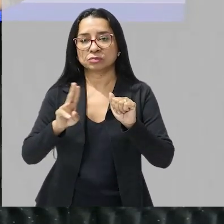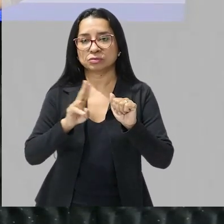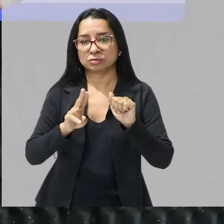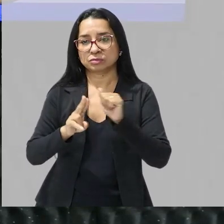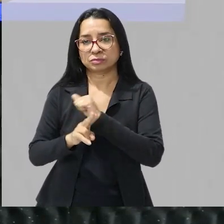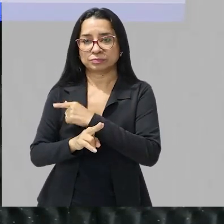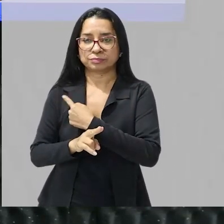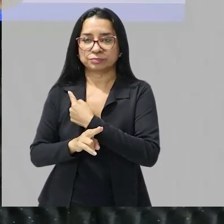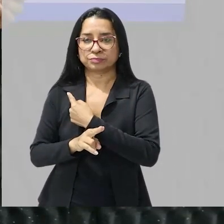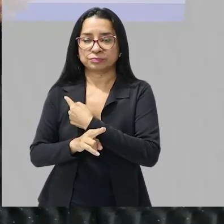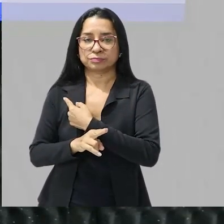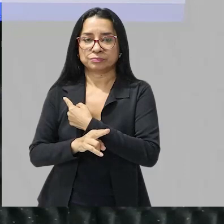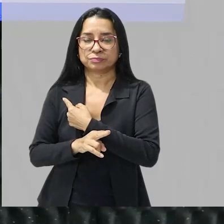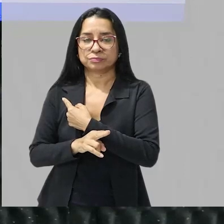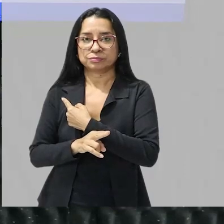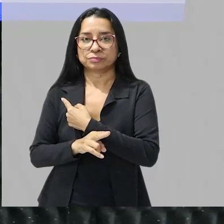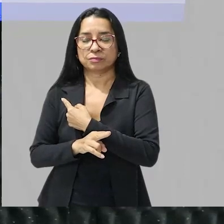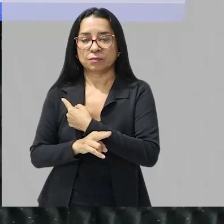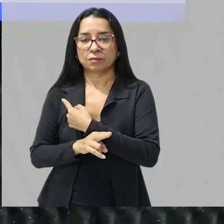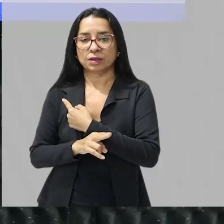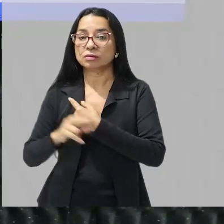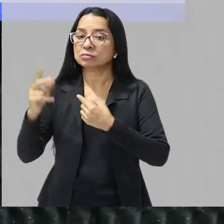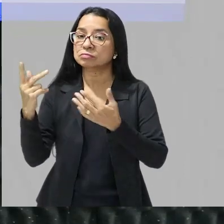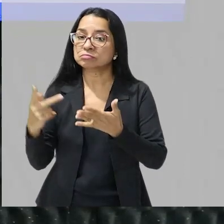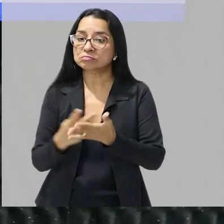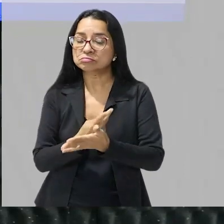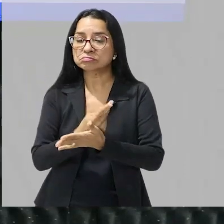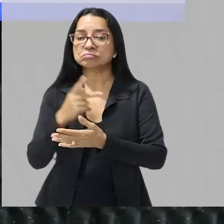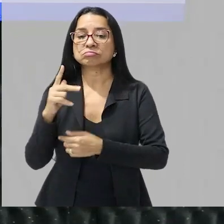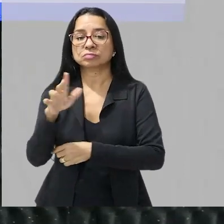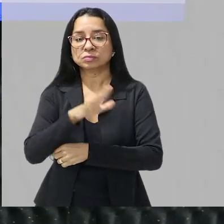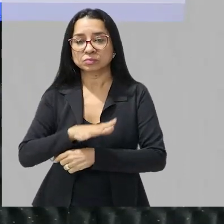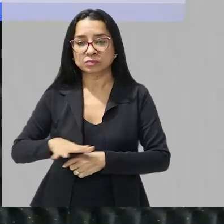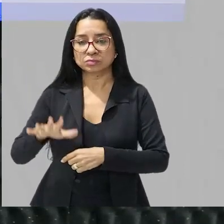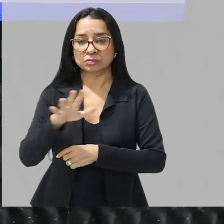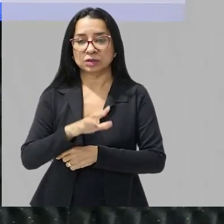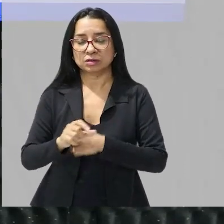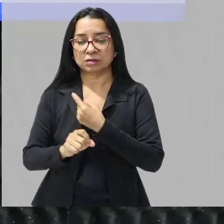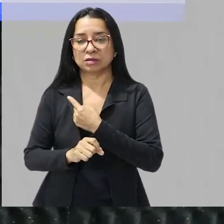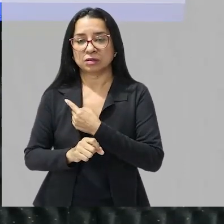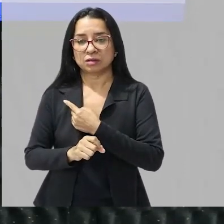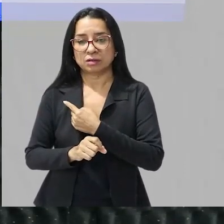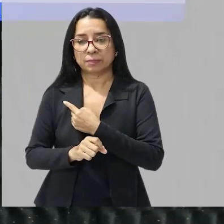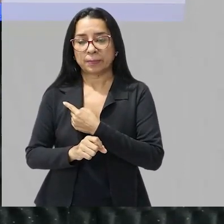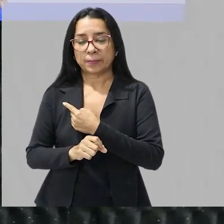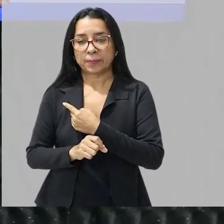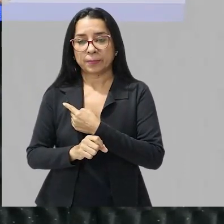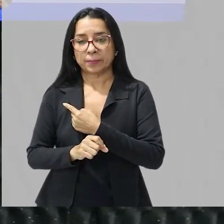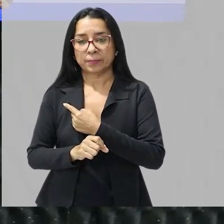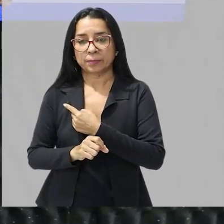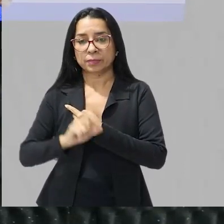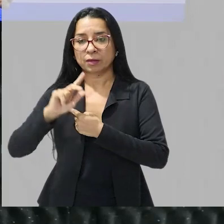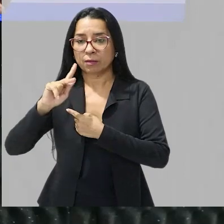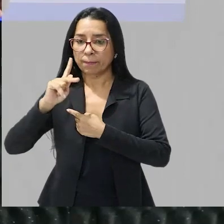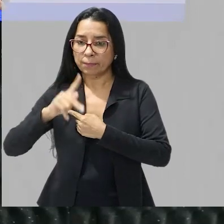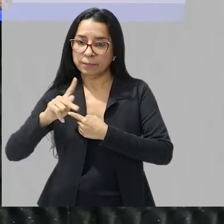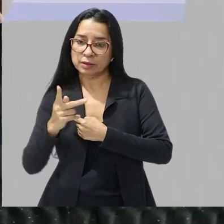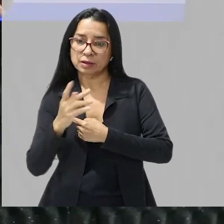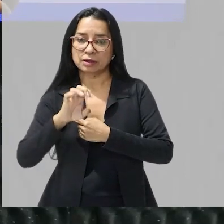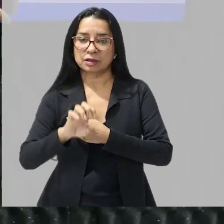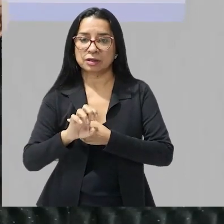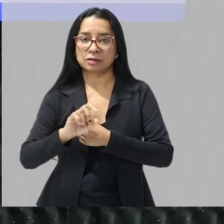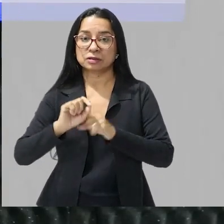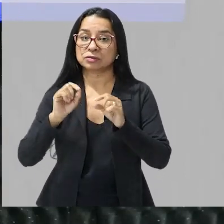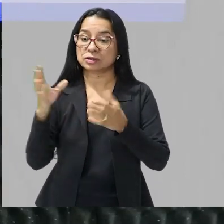fenilalanina tá nessa situação por exemplo para que a fenilalanina ela não se acumule no